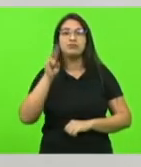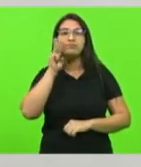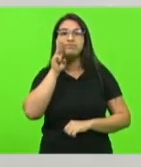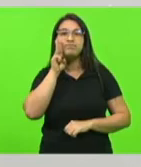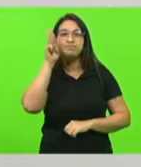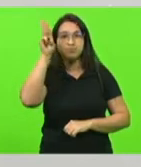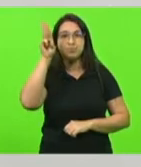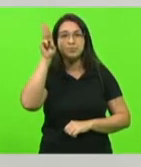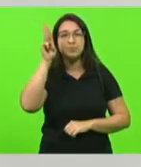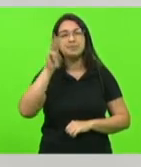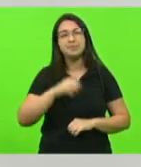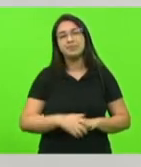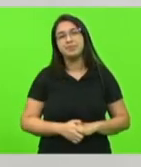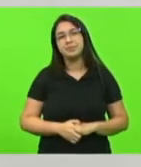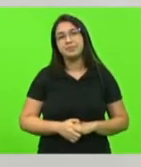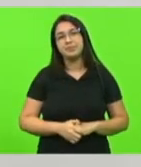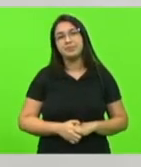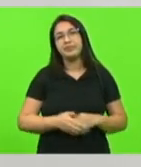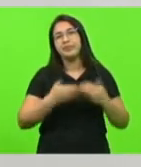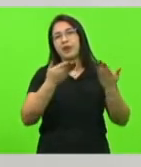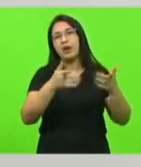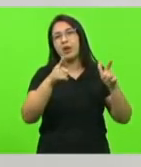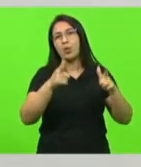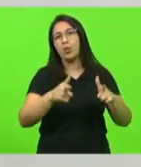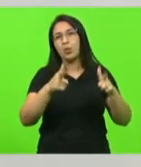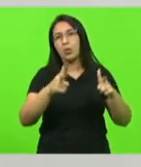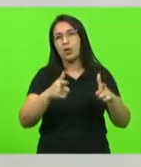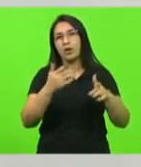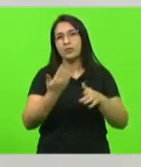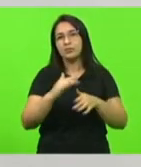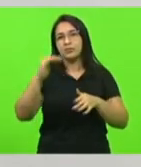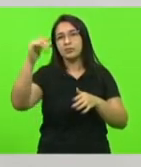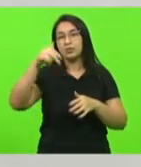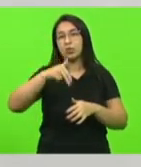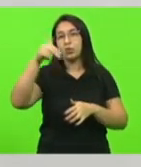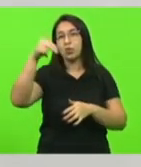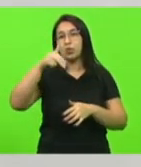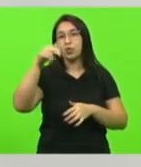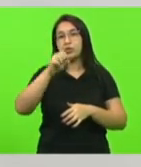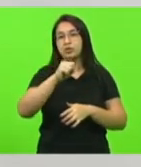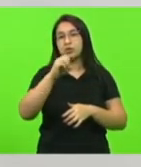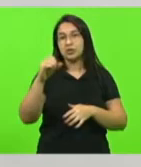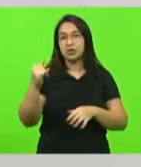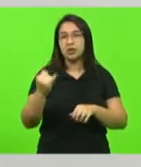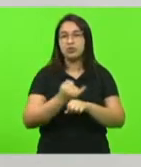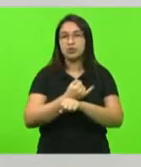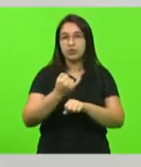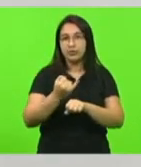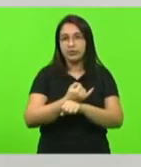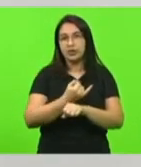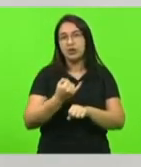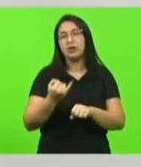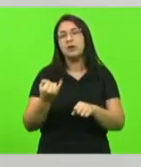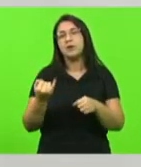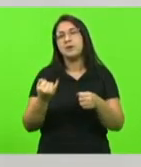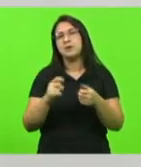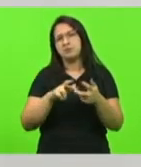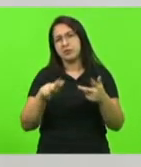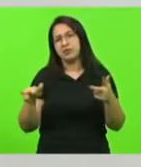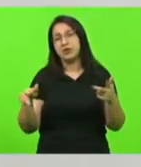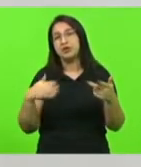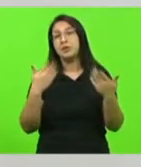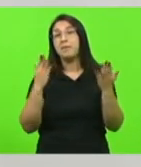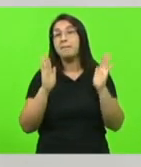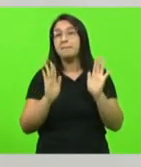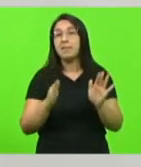no Planalto Norte Catarinense depois descendo a Joinville mas lá em São